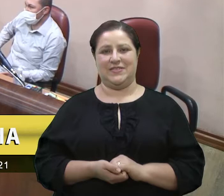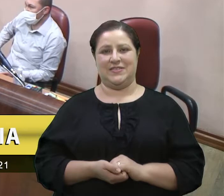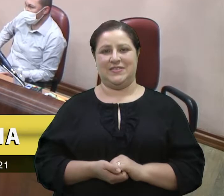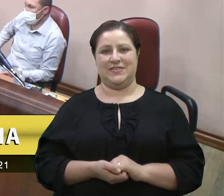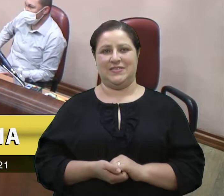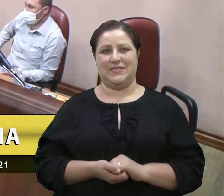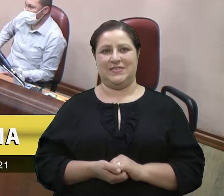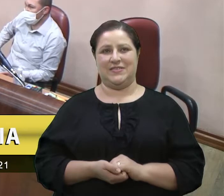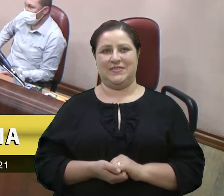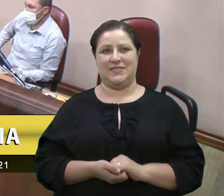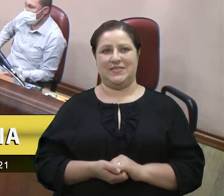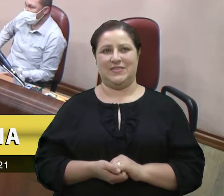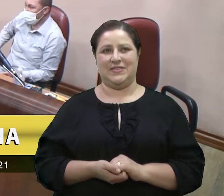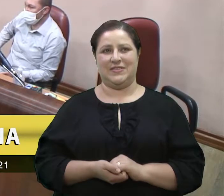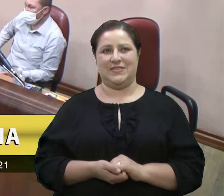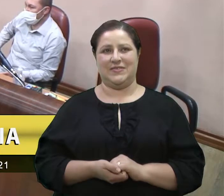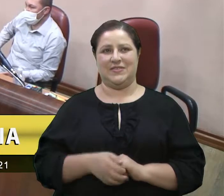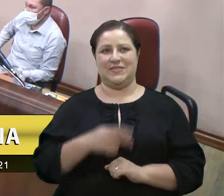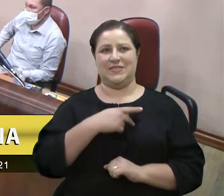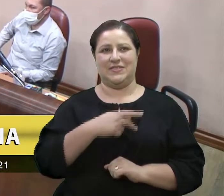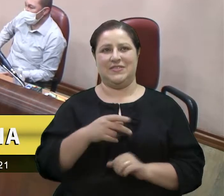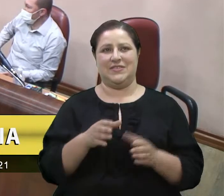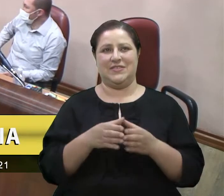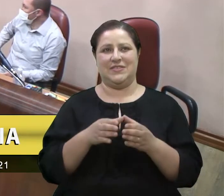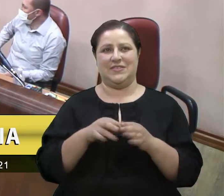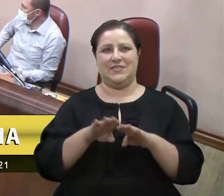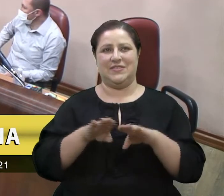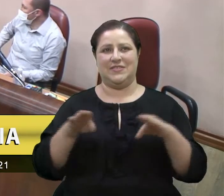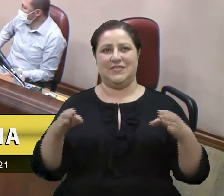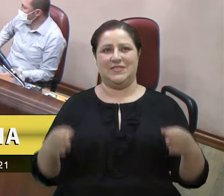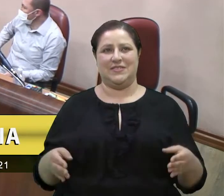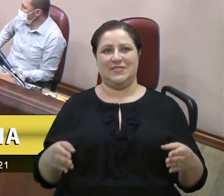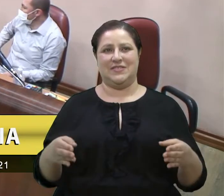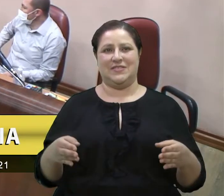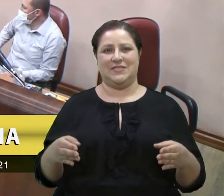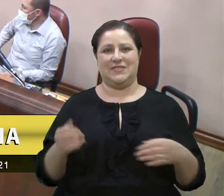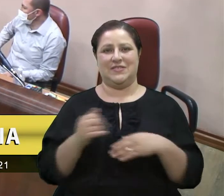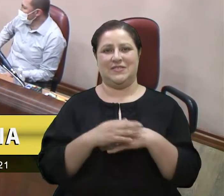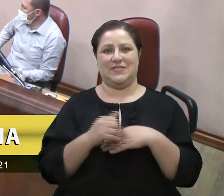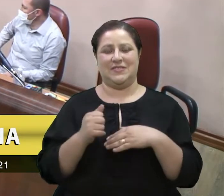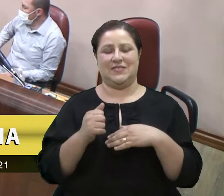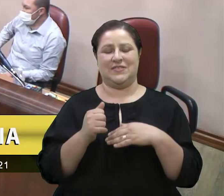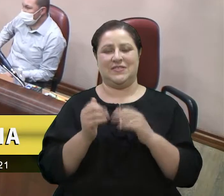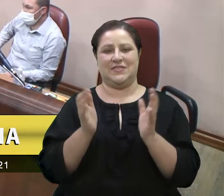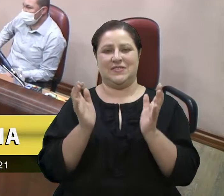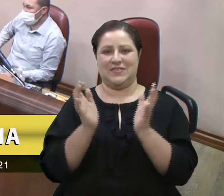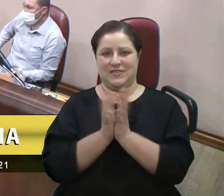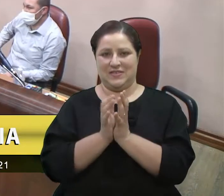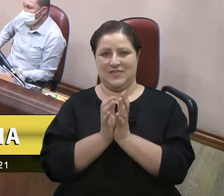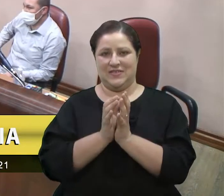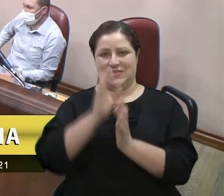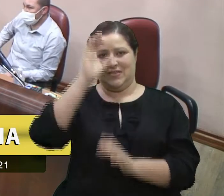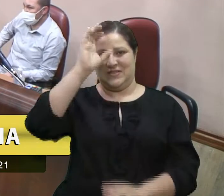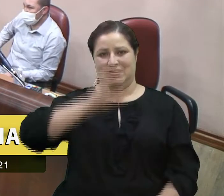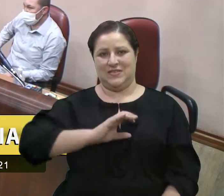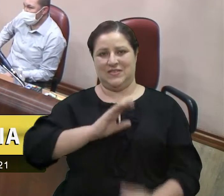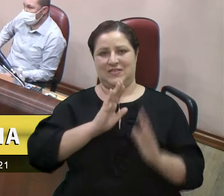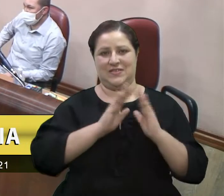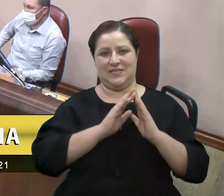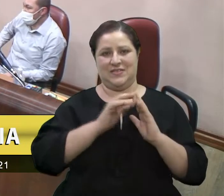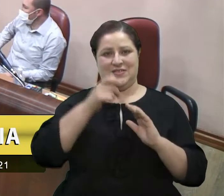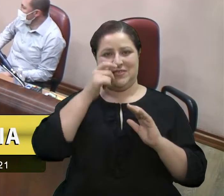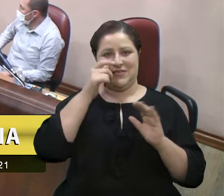Senhor Presidente, membros da mesa, queridos colegas, cidadãos de casa que nos acompanham,